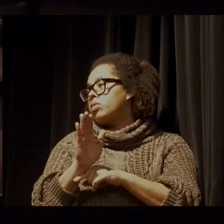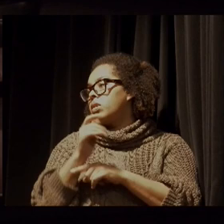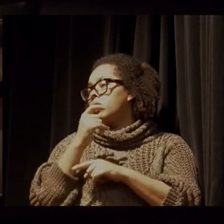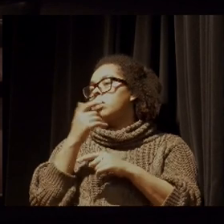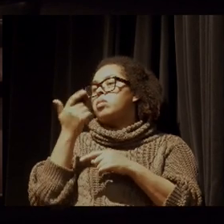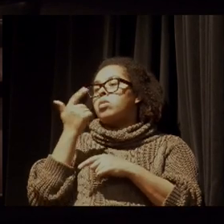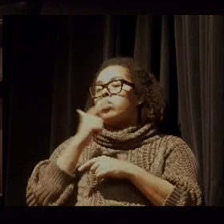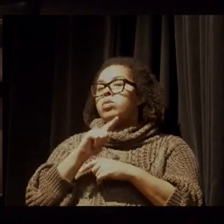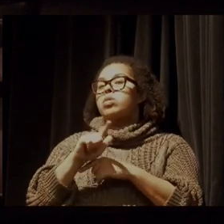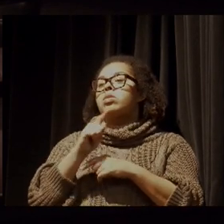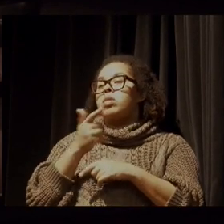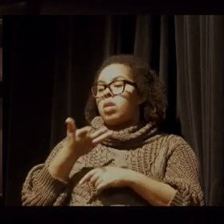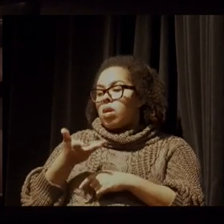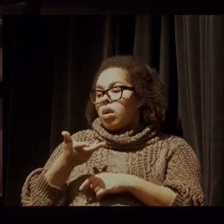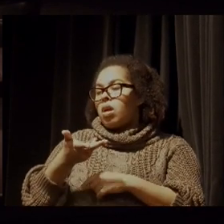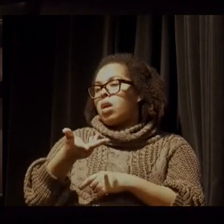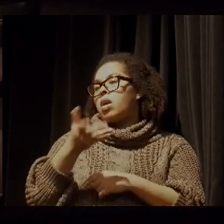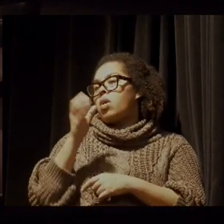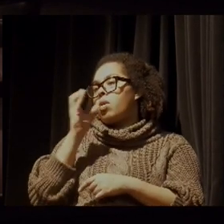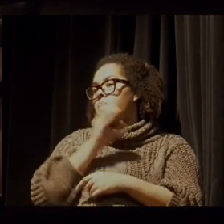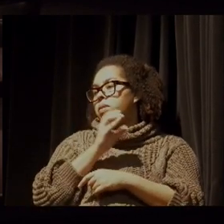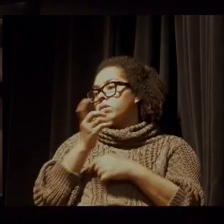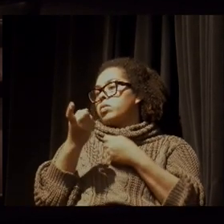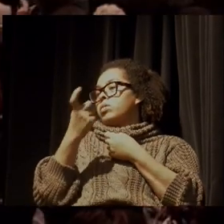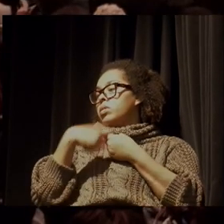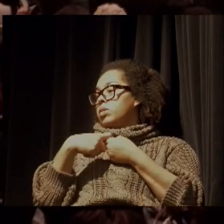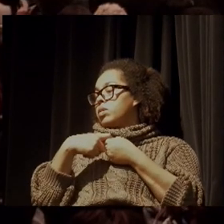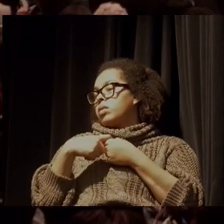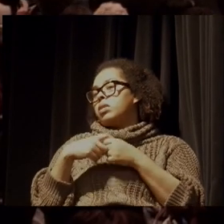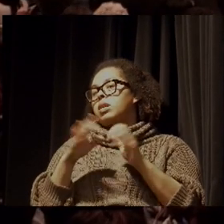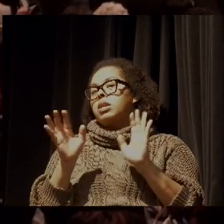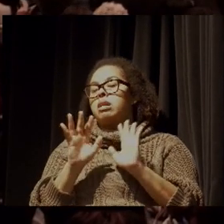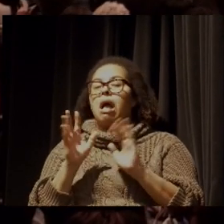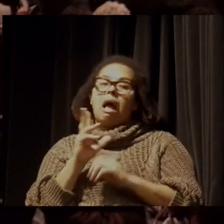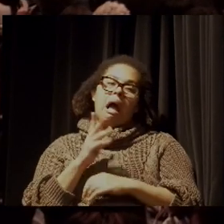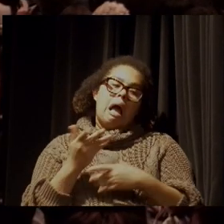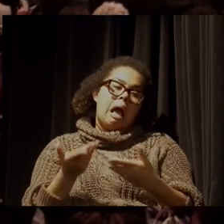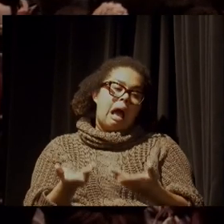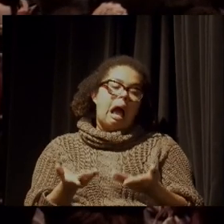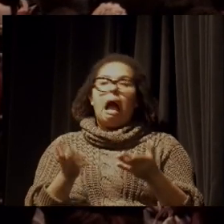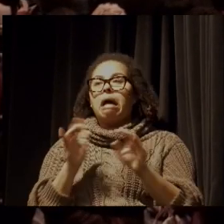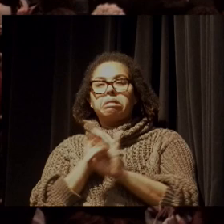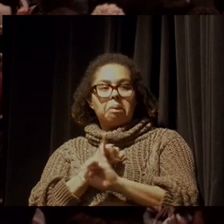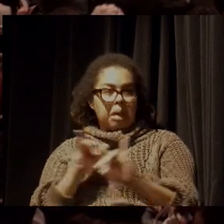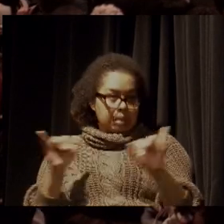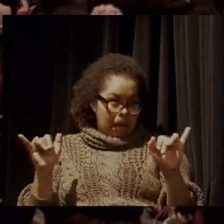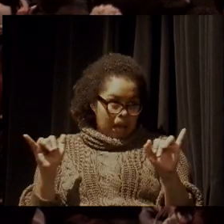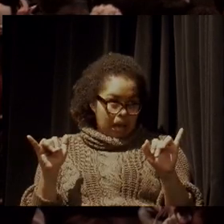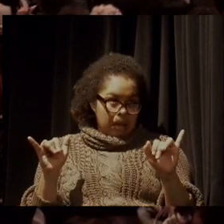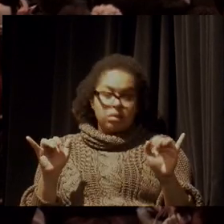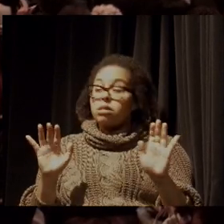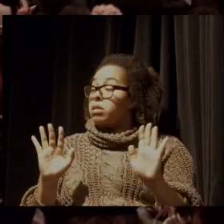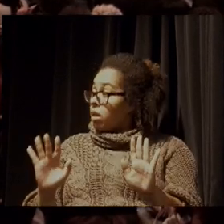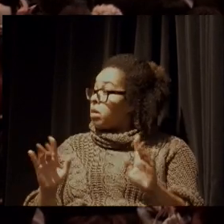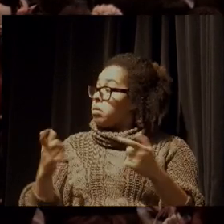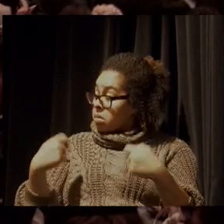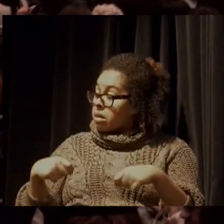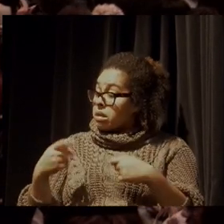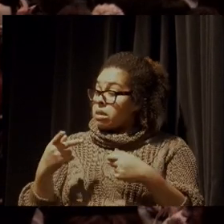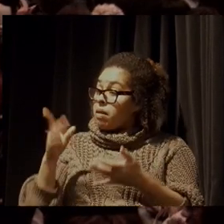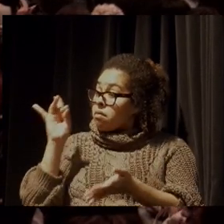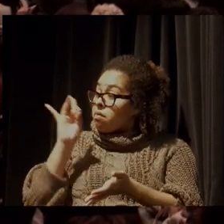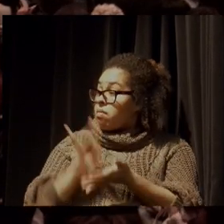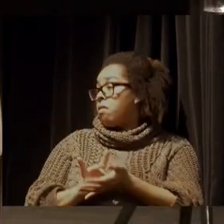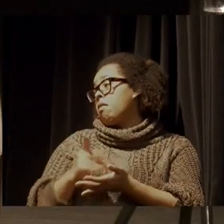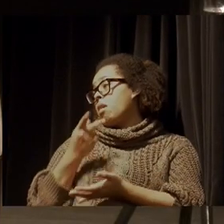para chegar mais rápido ao ponto de não retorno. Não é ser alarmista, mas realmente é ser verdadeiro,